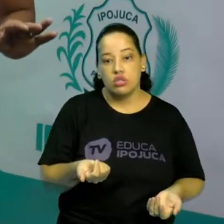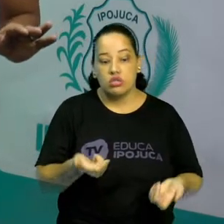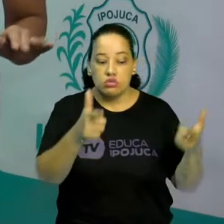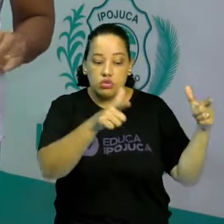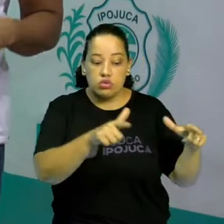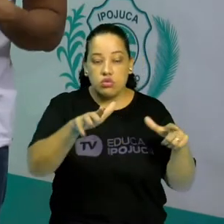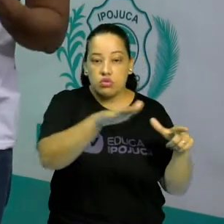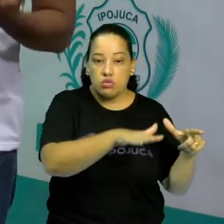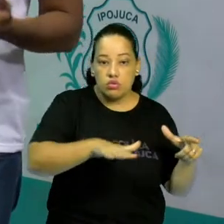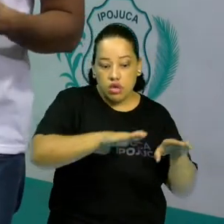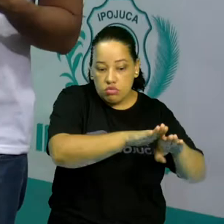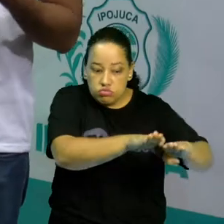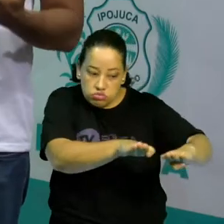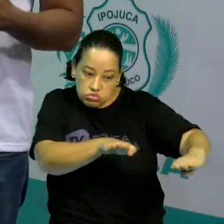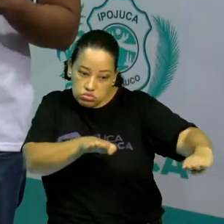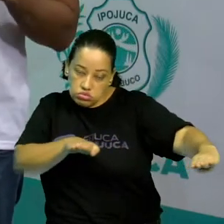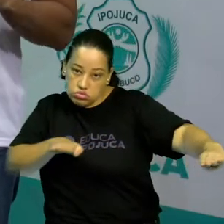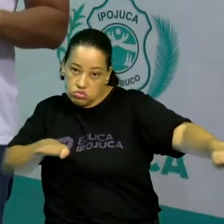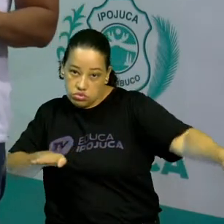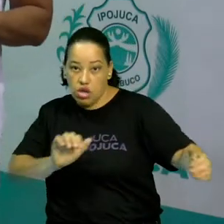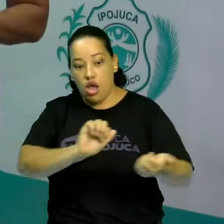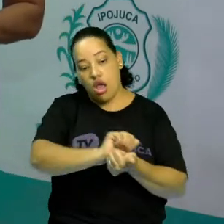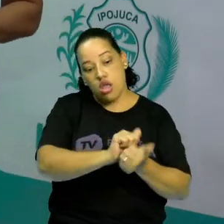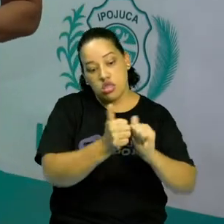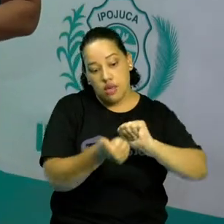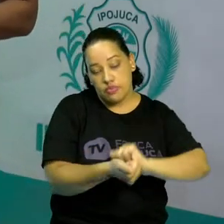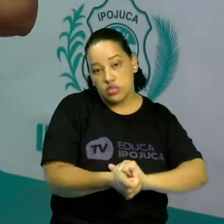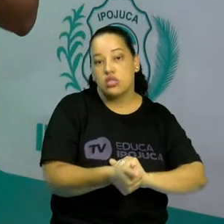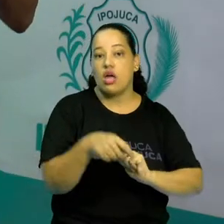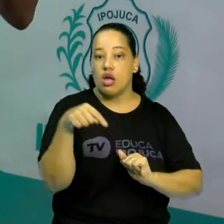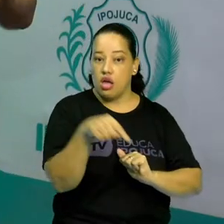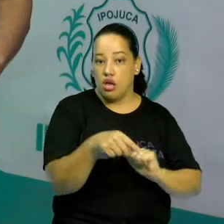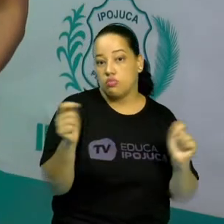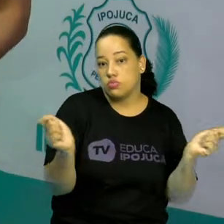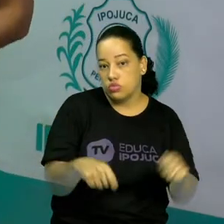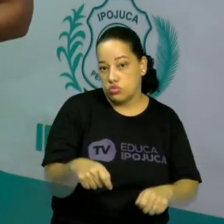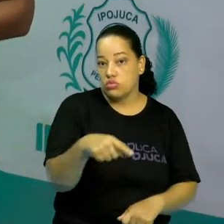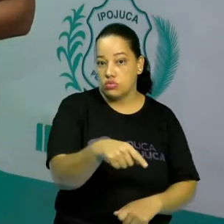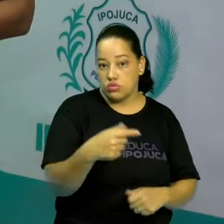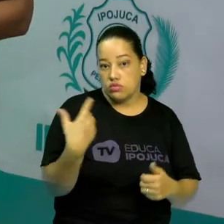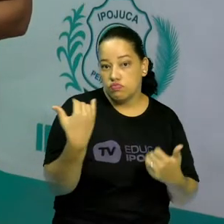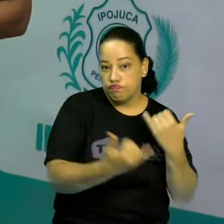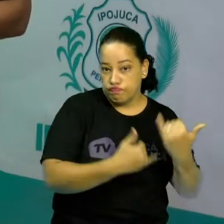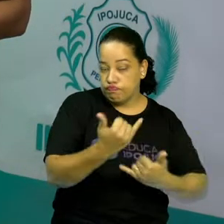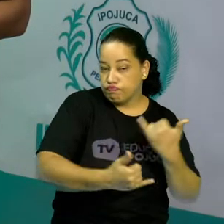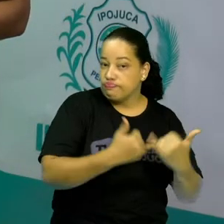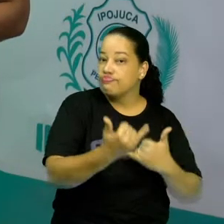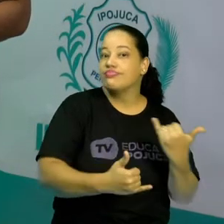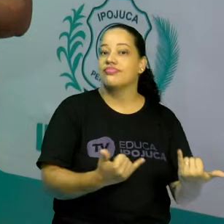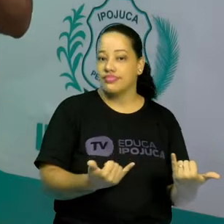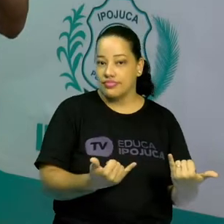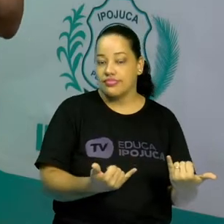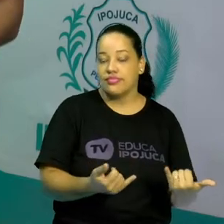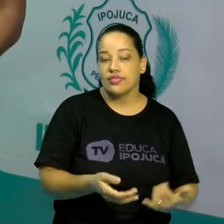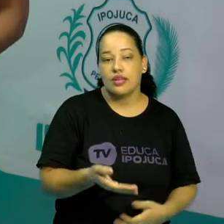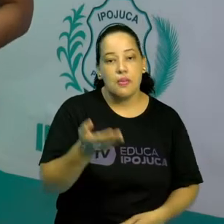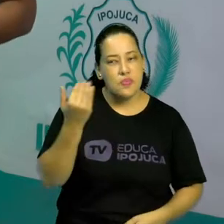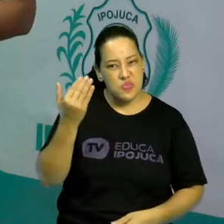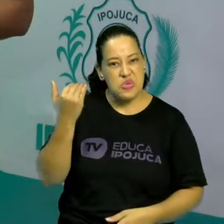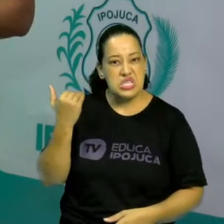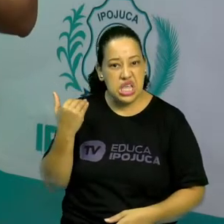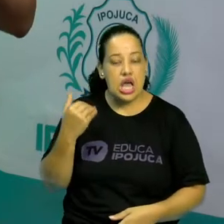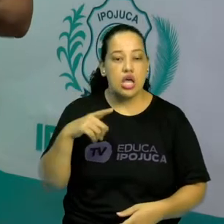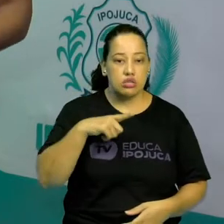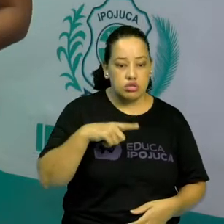superfícies planas que são adaptadas para que ele possa ocorrer. Os jogos, os primeiros jogos, eles ocorriam no